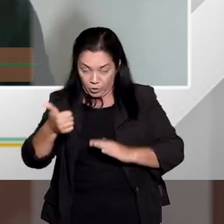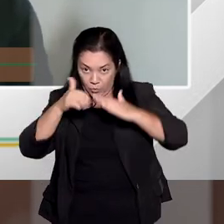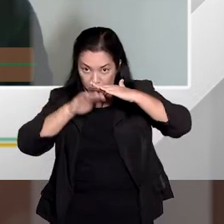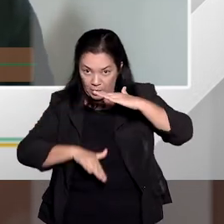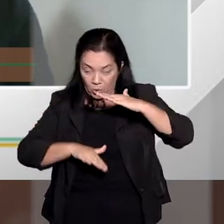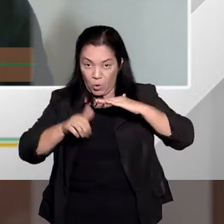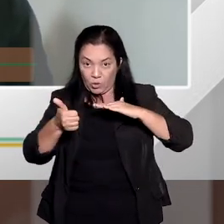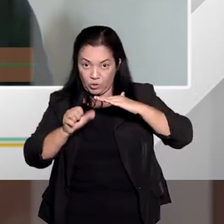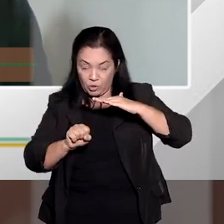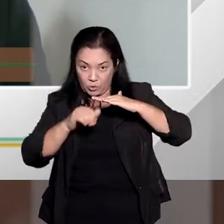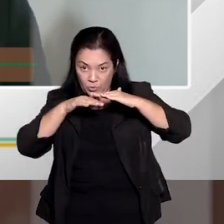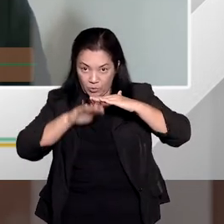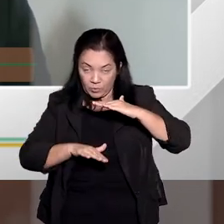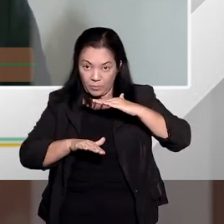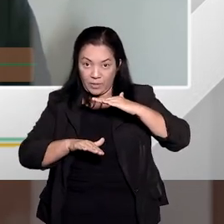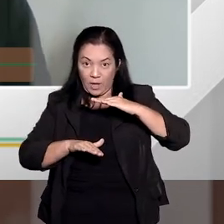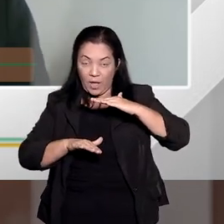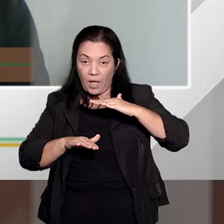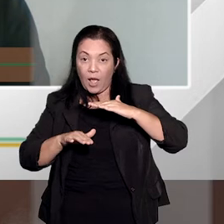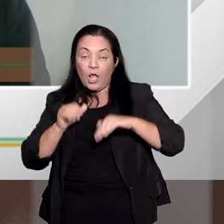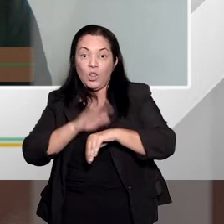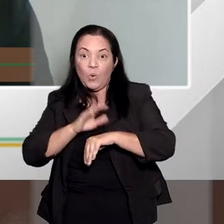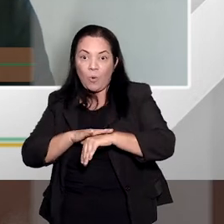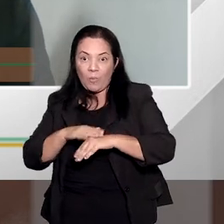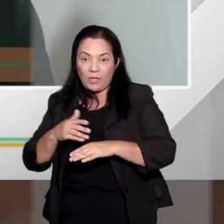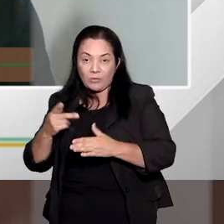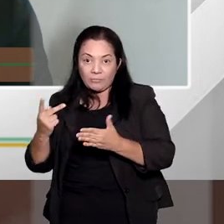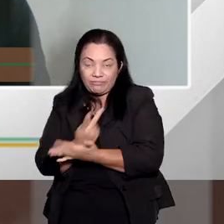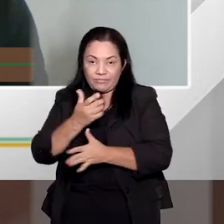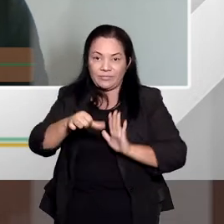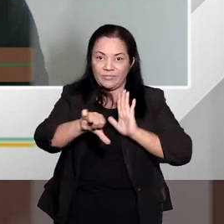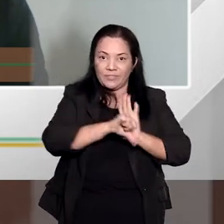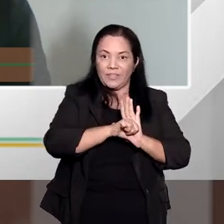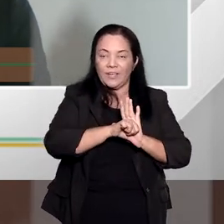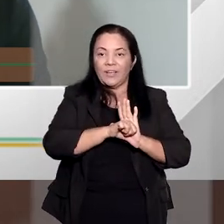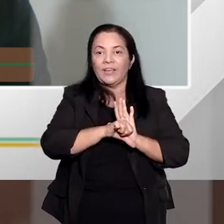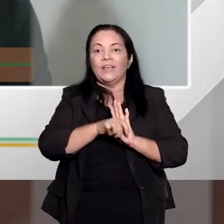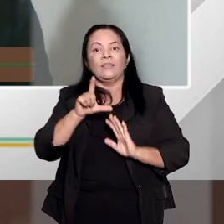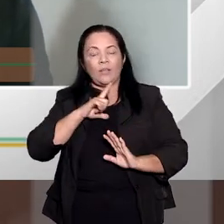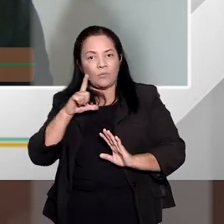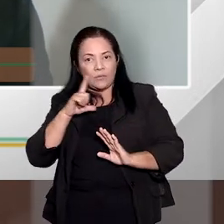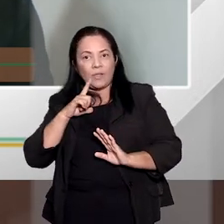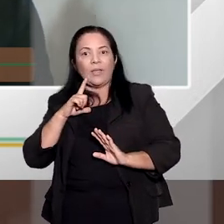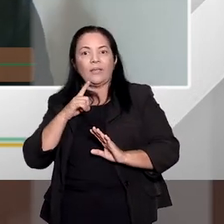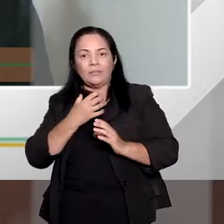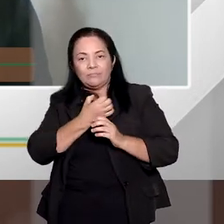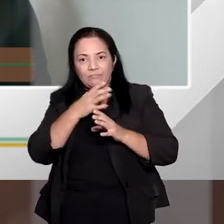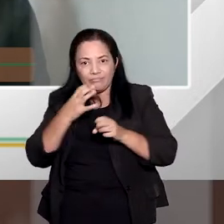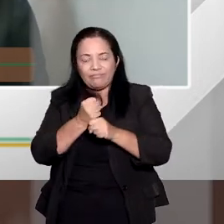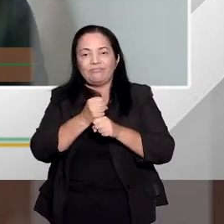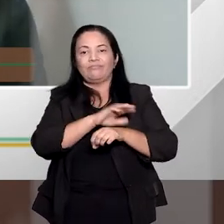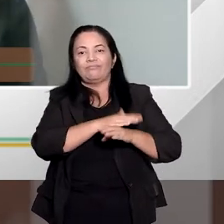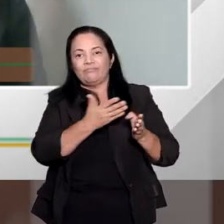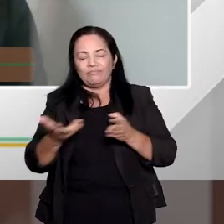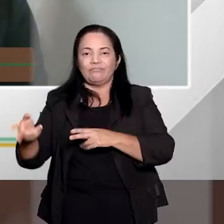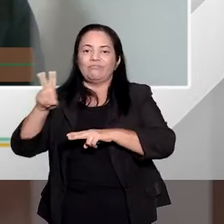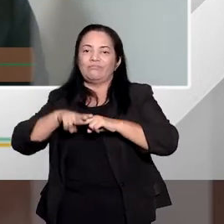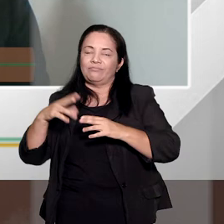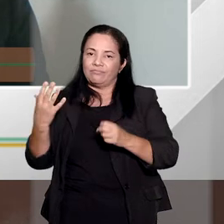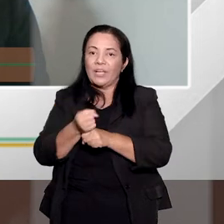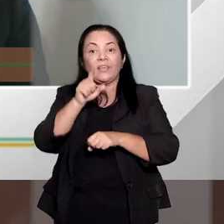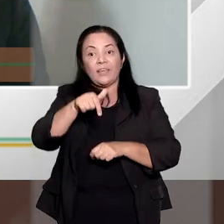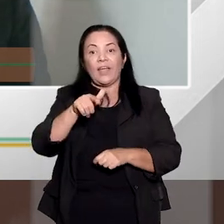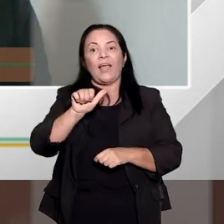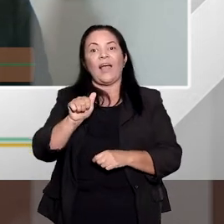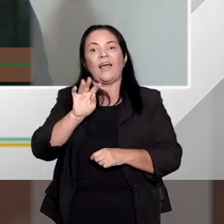18 e menos de 21 ali na data do fato, ele é, em tese, tem a menoridade ali que pode ser configurada ali como circunstância